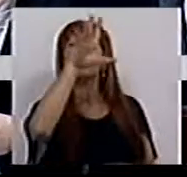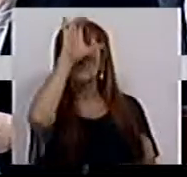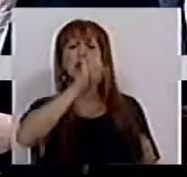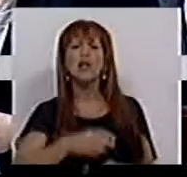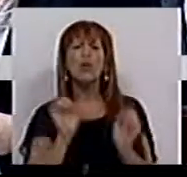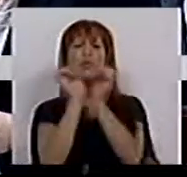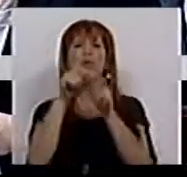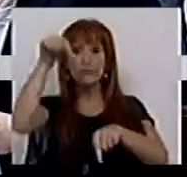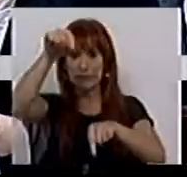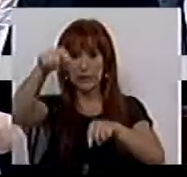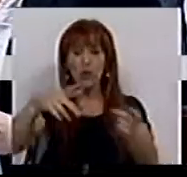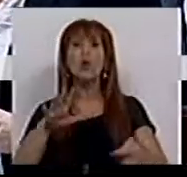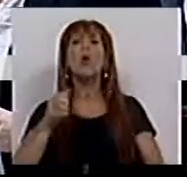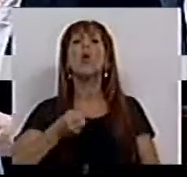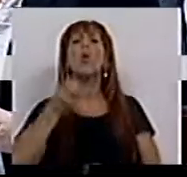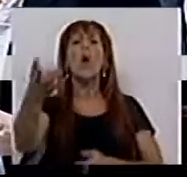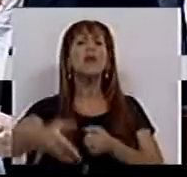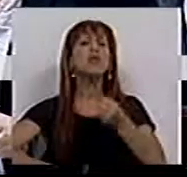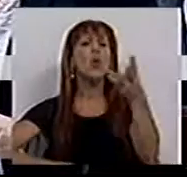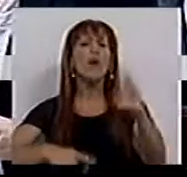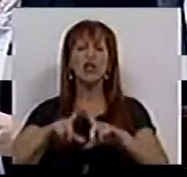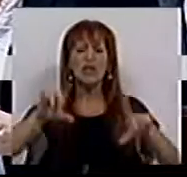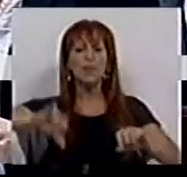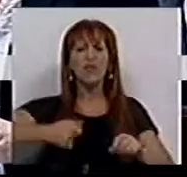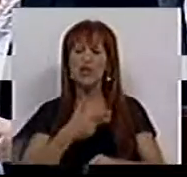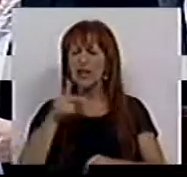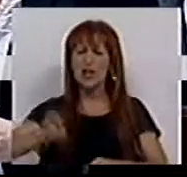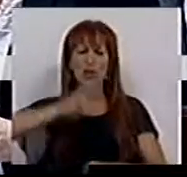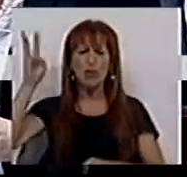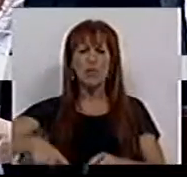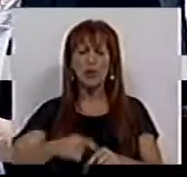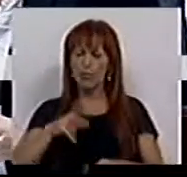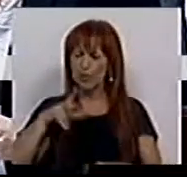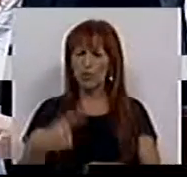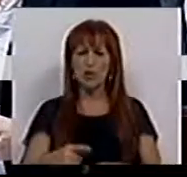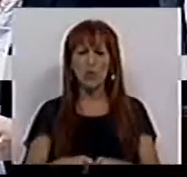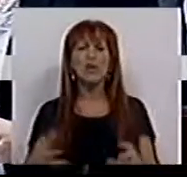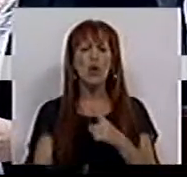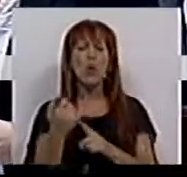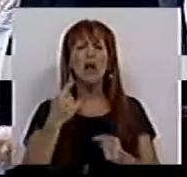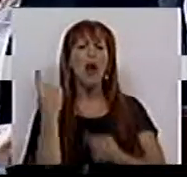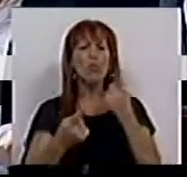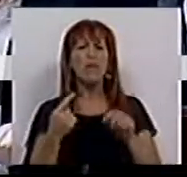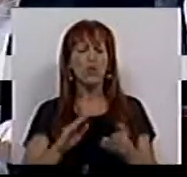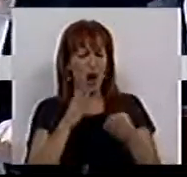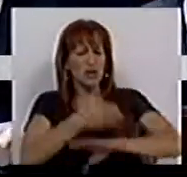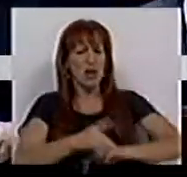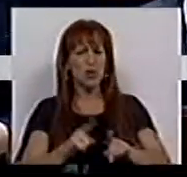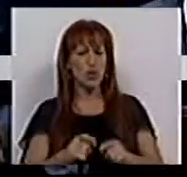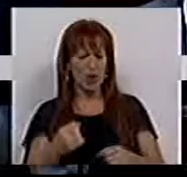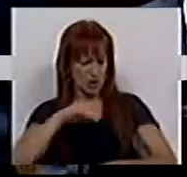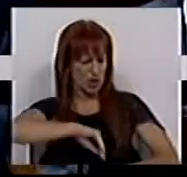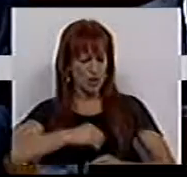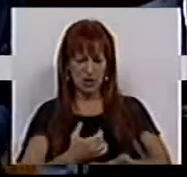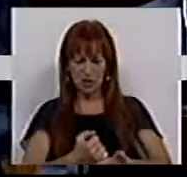Ministro Mota Soares, que aqui está, quantos, quantos recibos verdes, centenas de milhares que são em Portugal, é que conseguiram alguma vez ter acesso ao